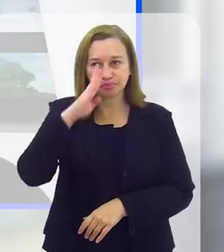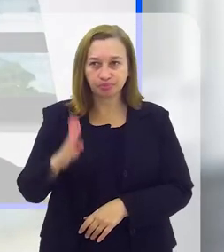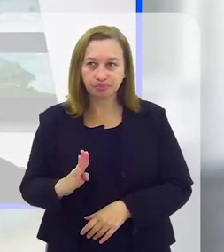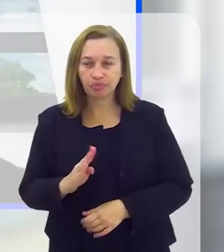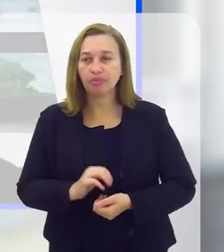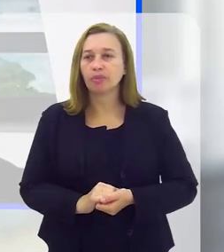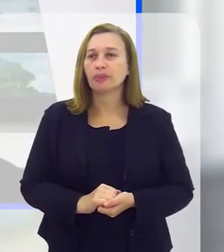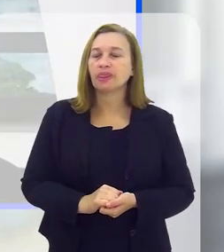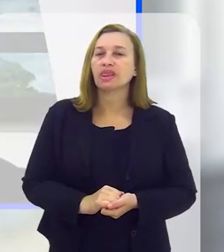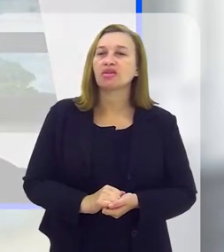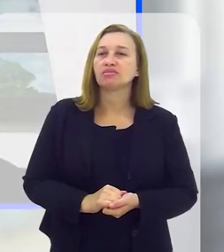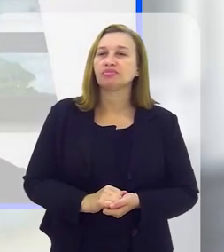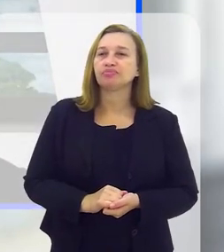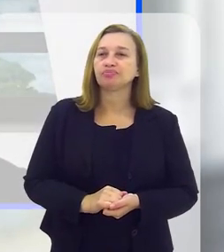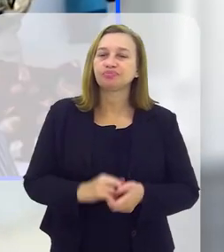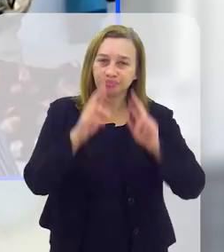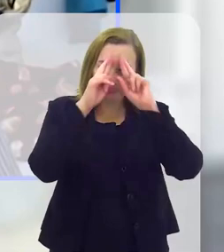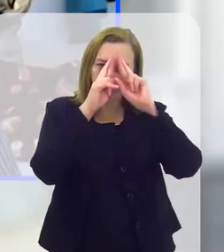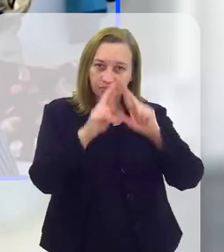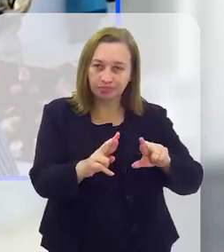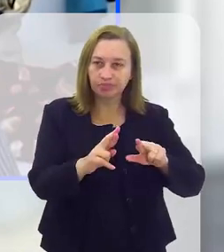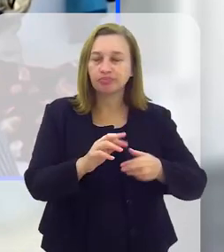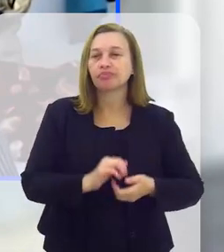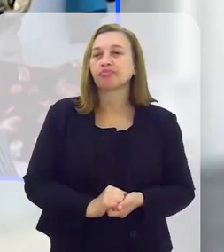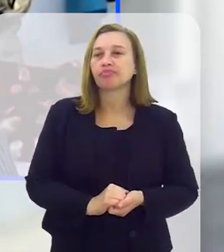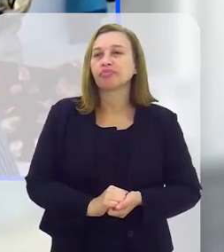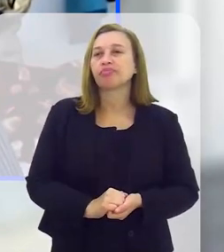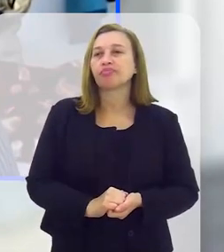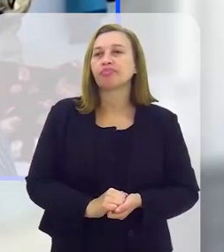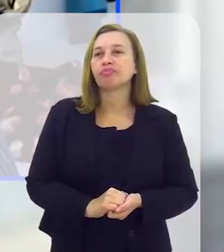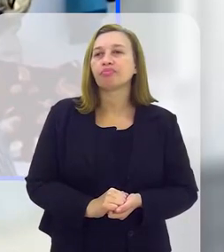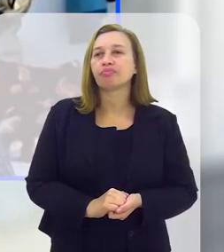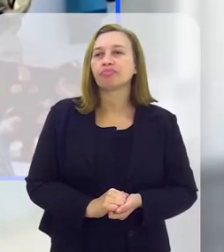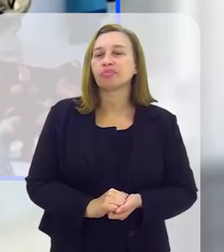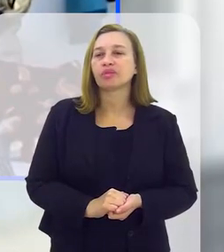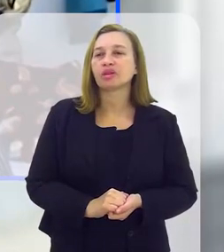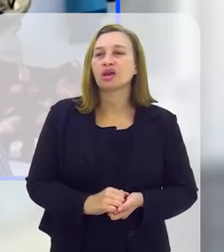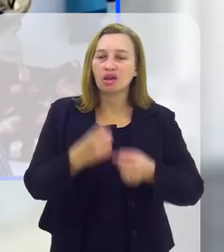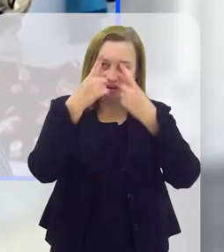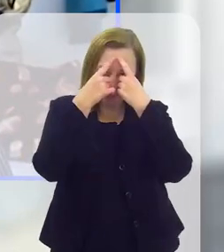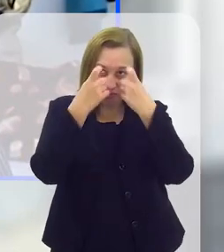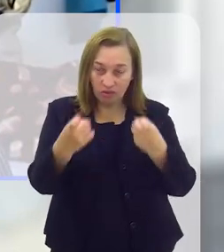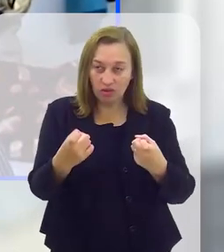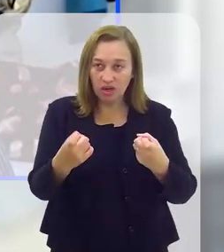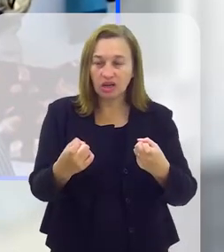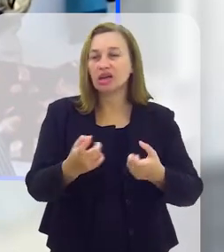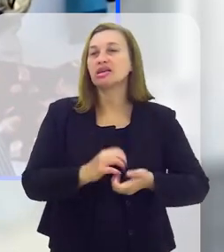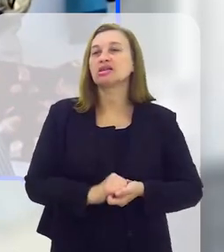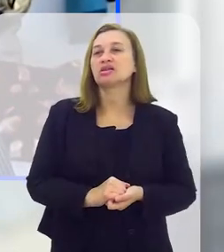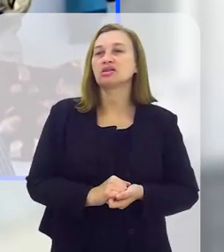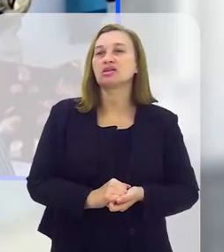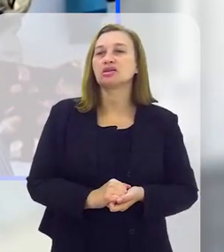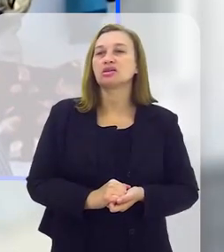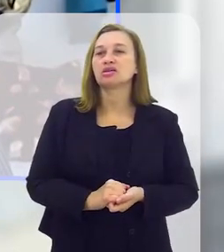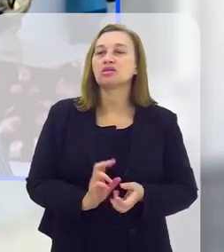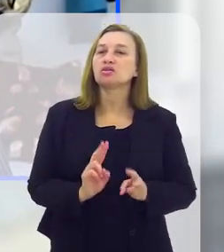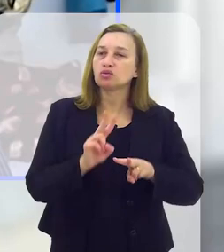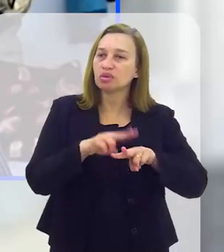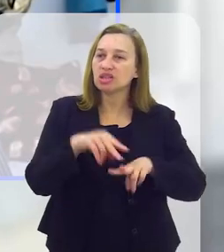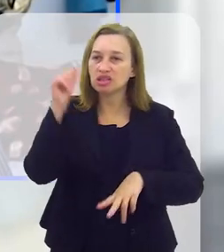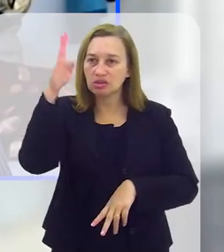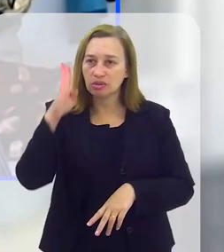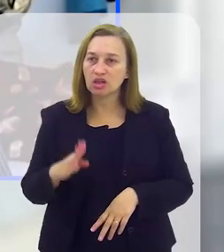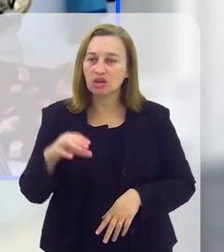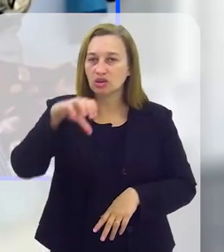O Estado brasileiro é o grande responsável pela violência que